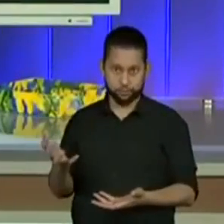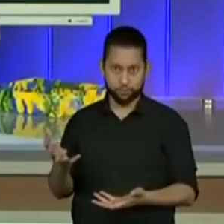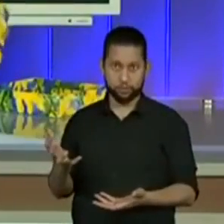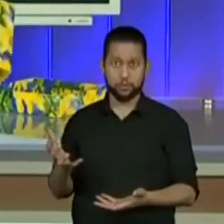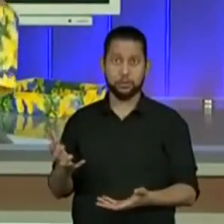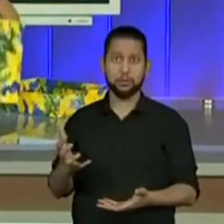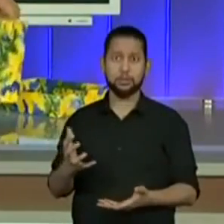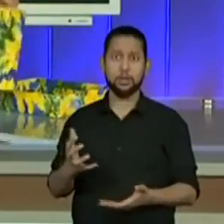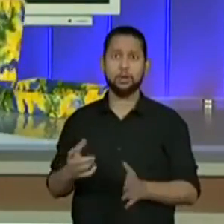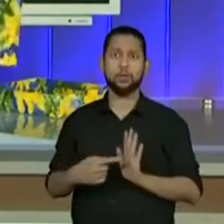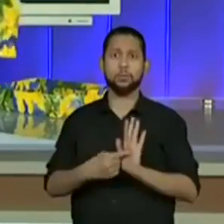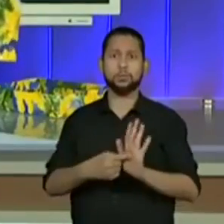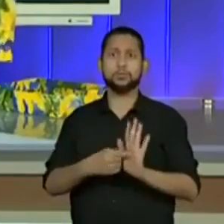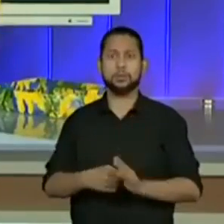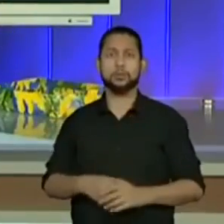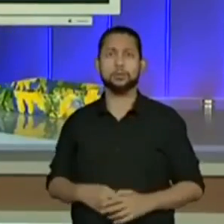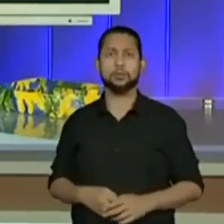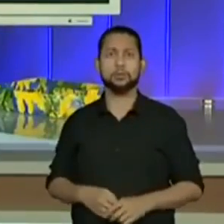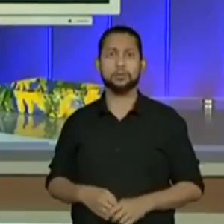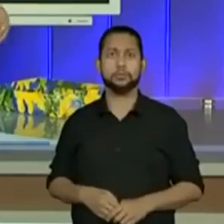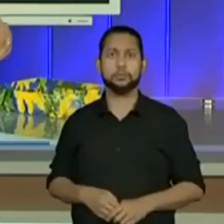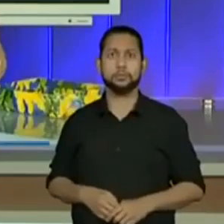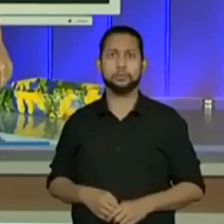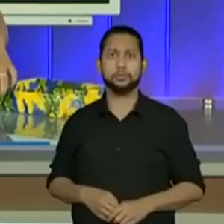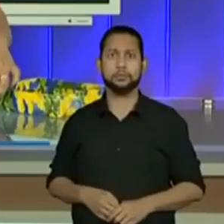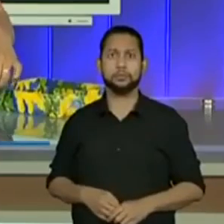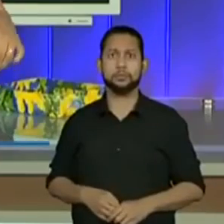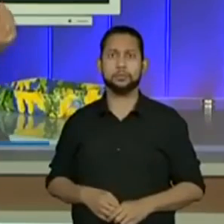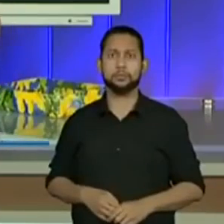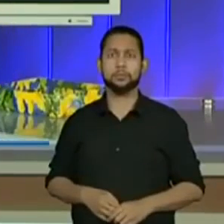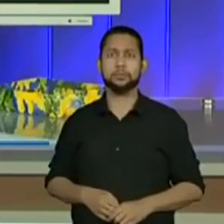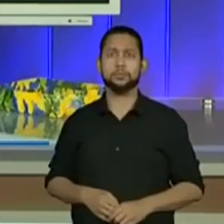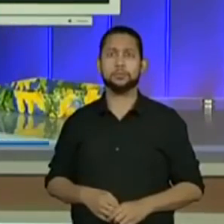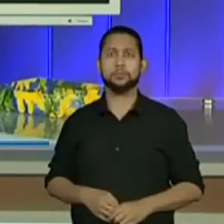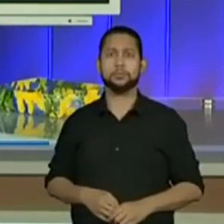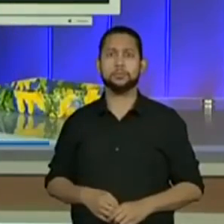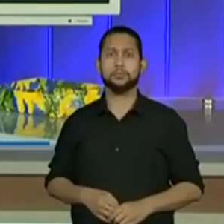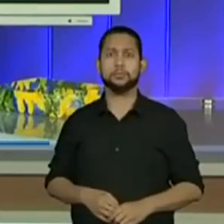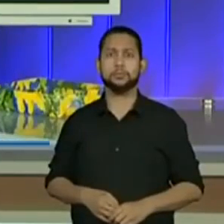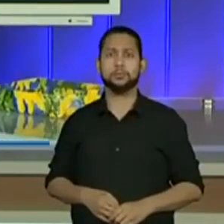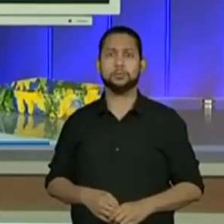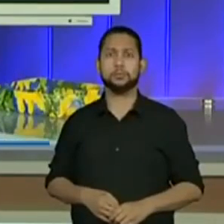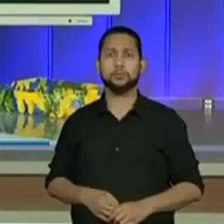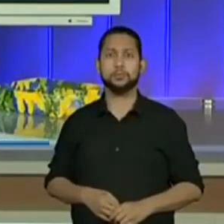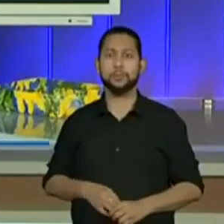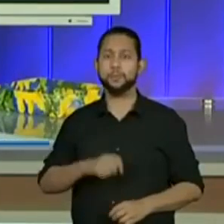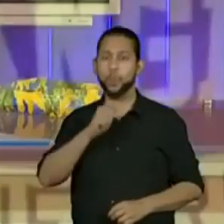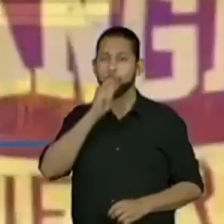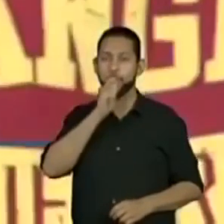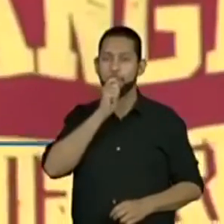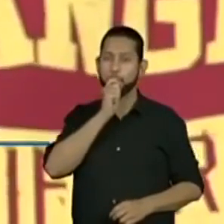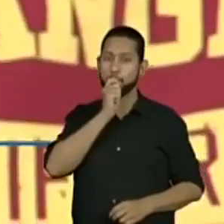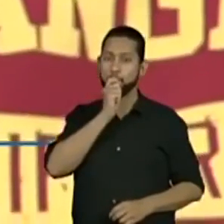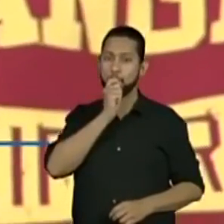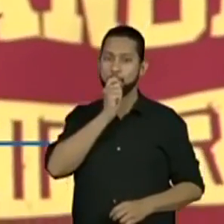imagens que eu vou mostrar para vocês, algumas figuras. Eu tenho aqui uma chupetinha.